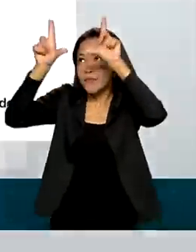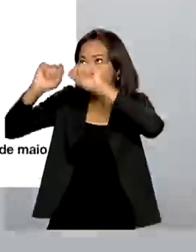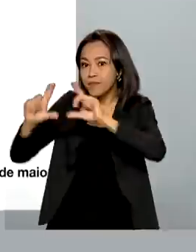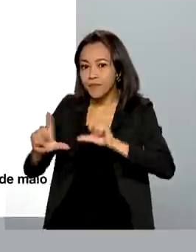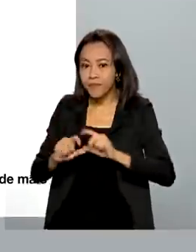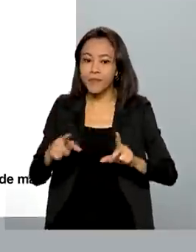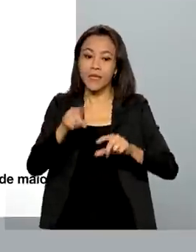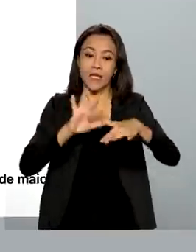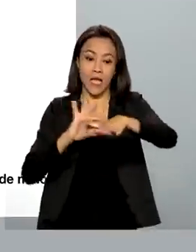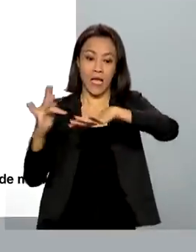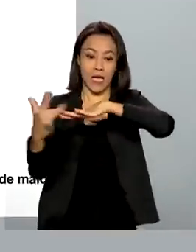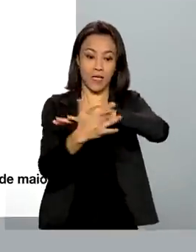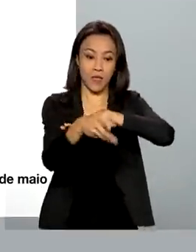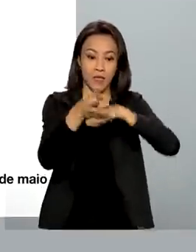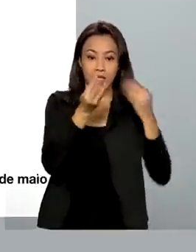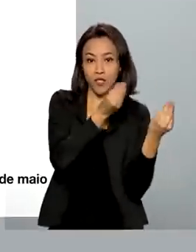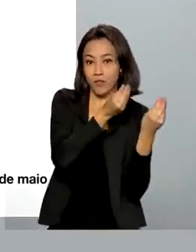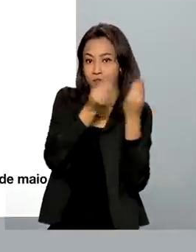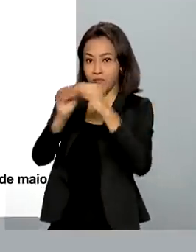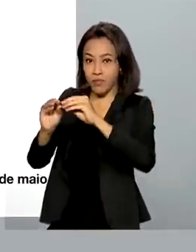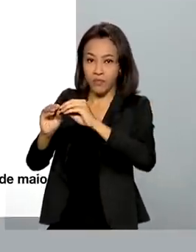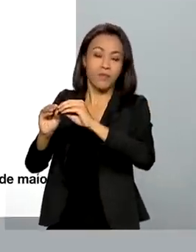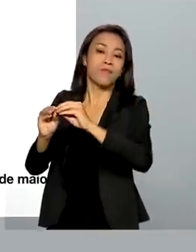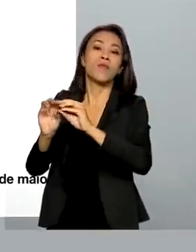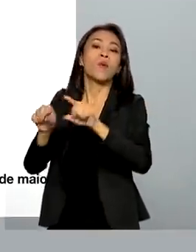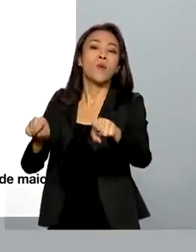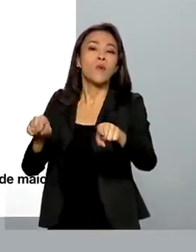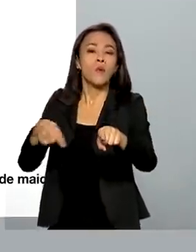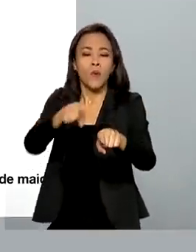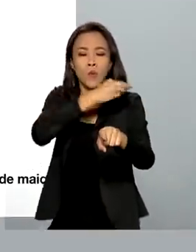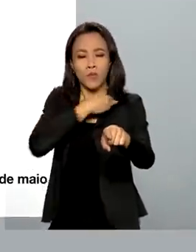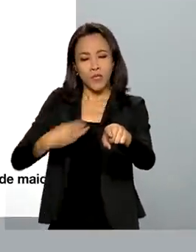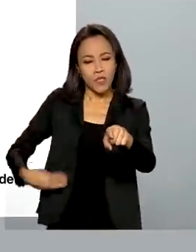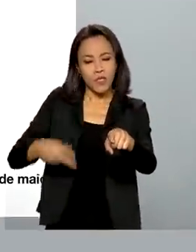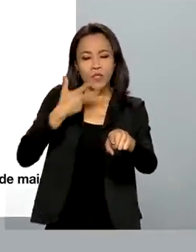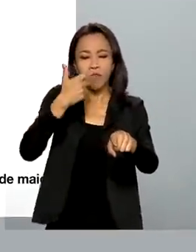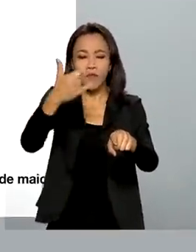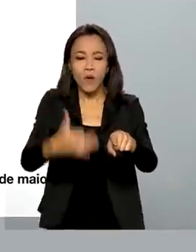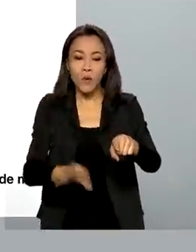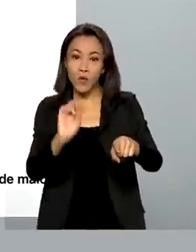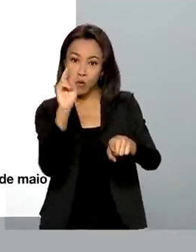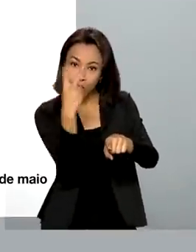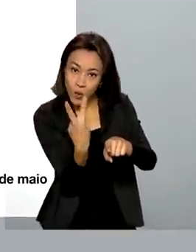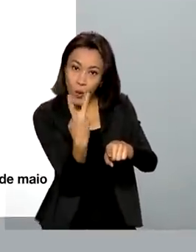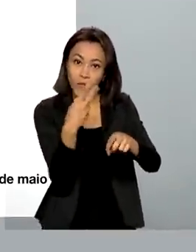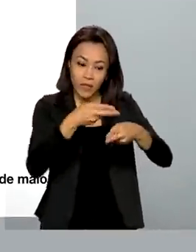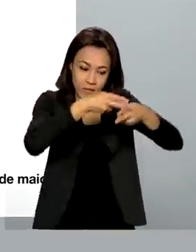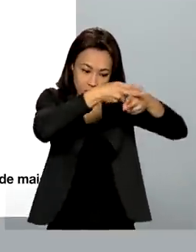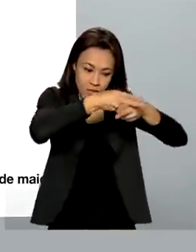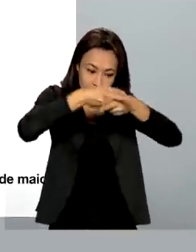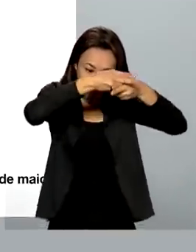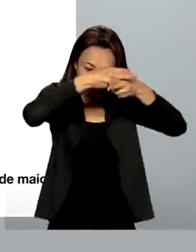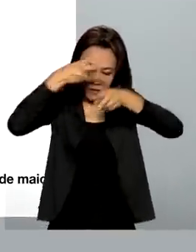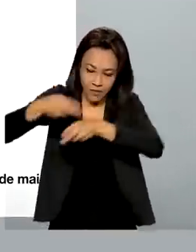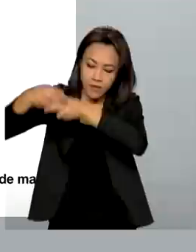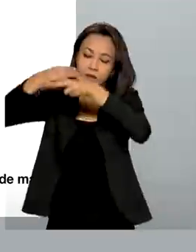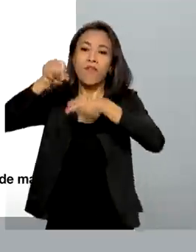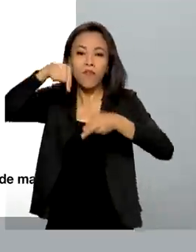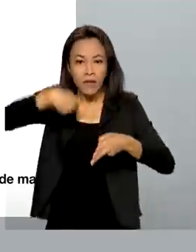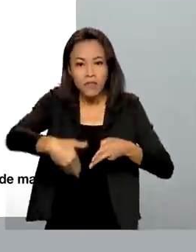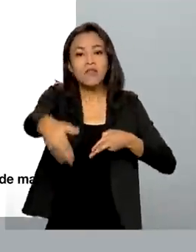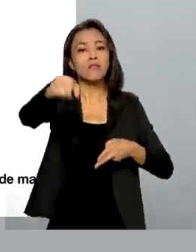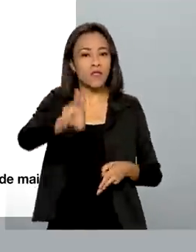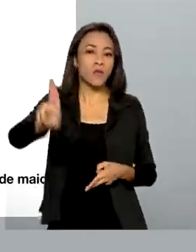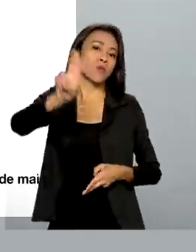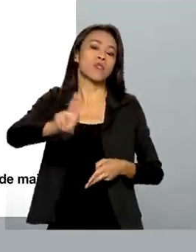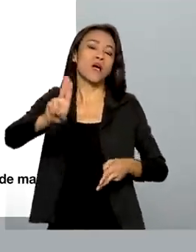sociais, o ministro das Comunicações, Fábio Faria, disse que os dois satélites serão úteis para diversas aplicações, em prol